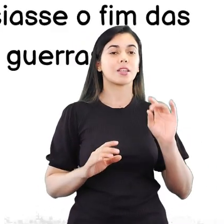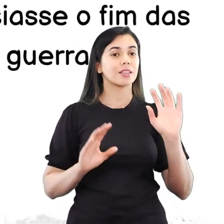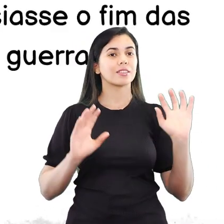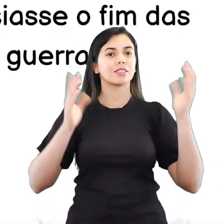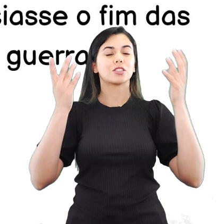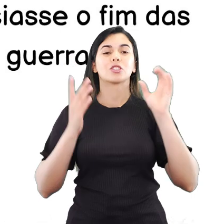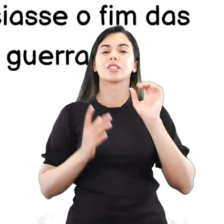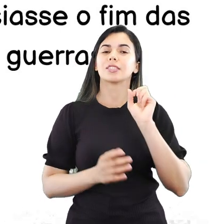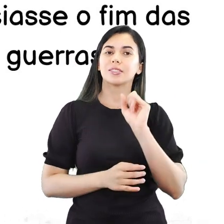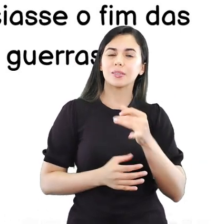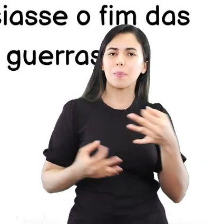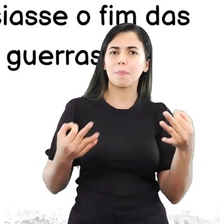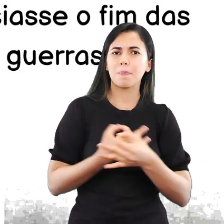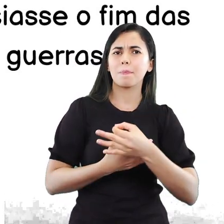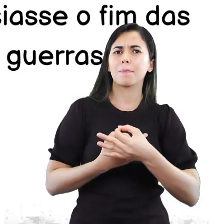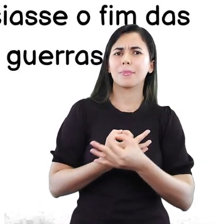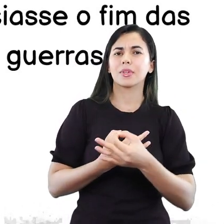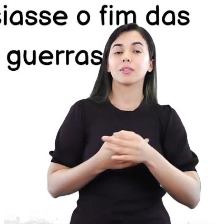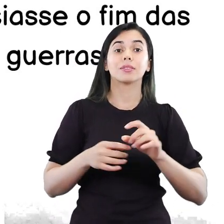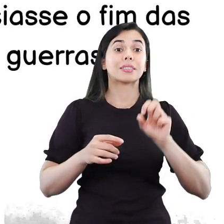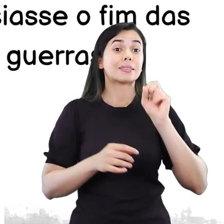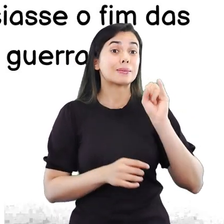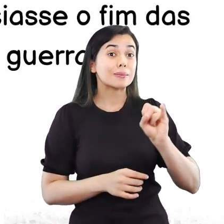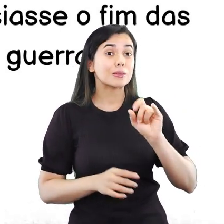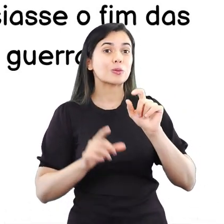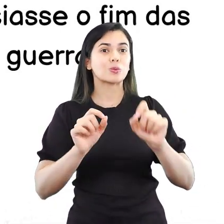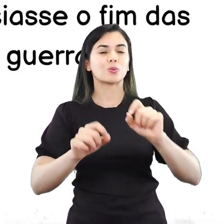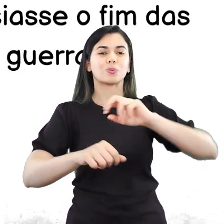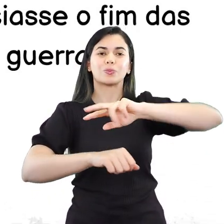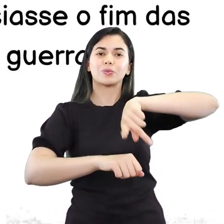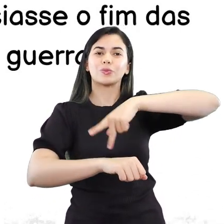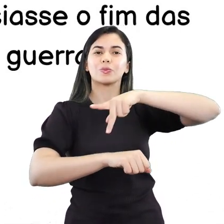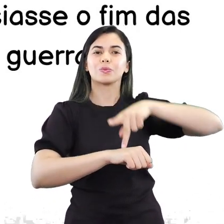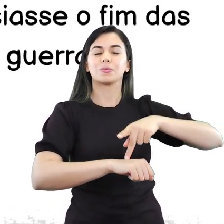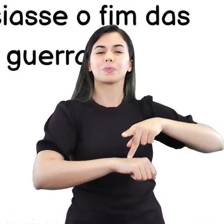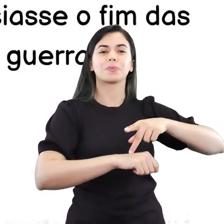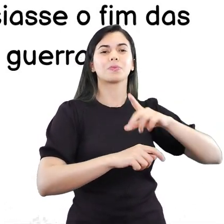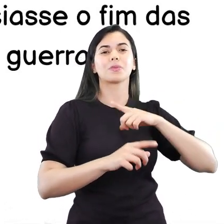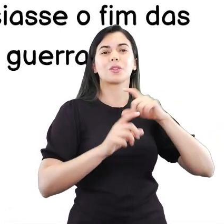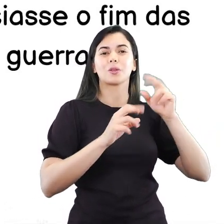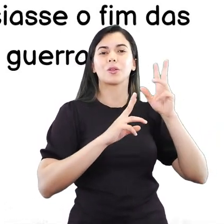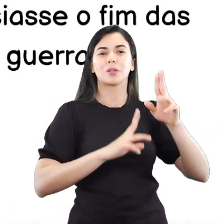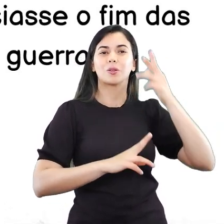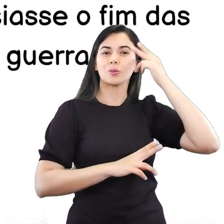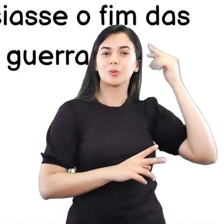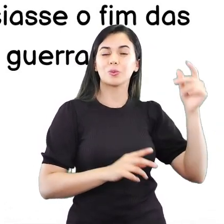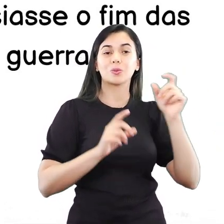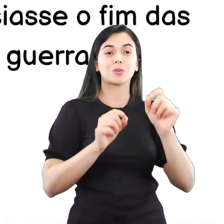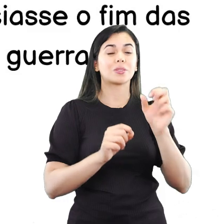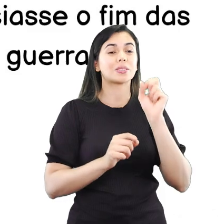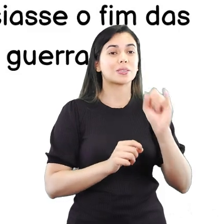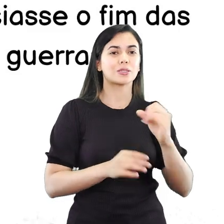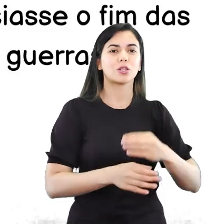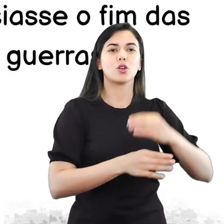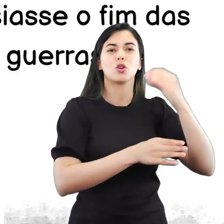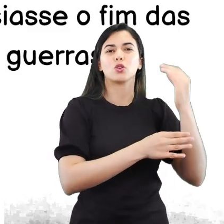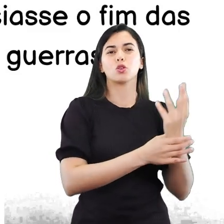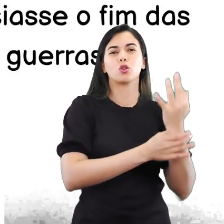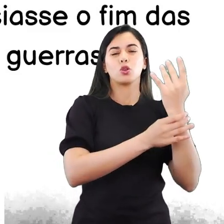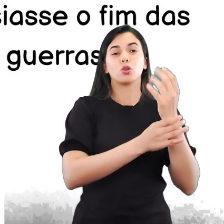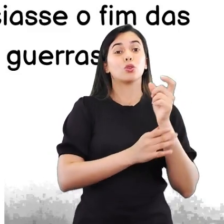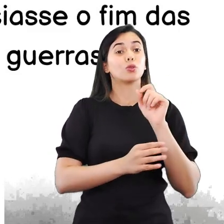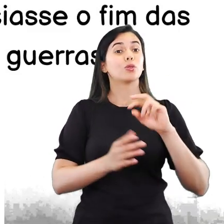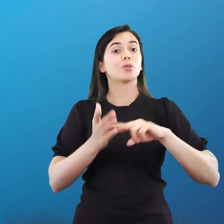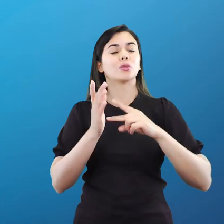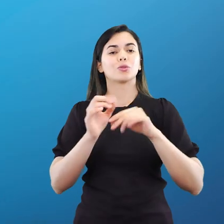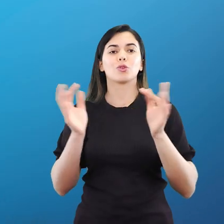perfeitas se as nações atualmente seguissem a história e a tocha, de fato, anunciasse o fim